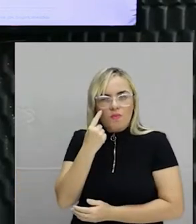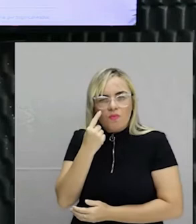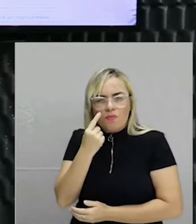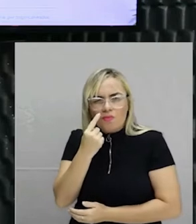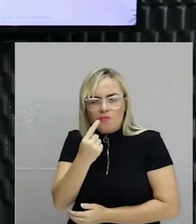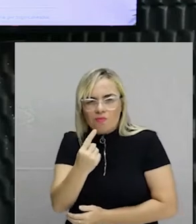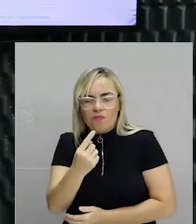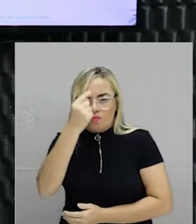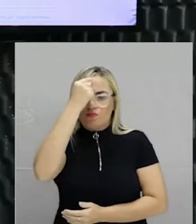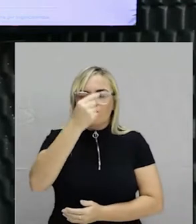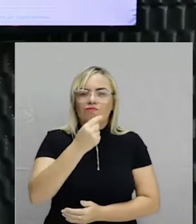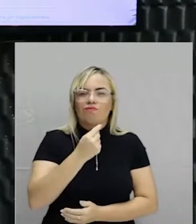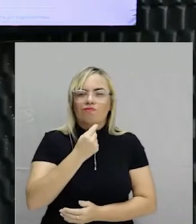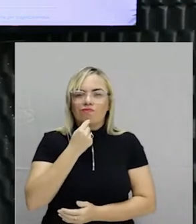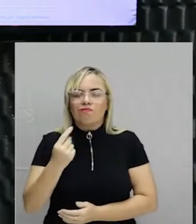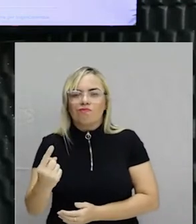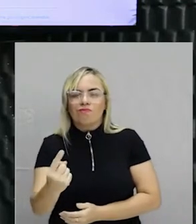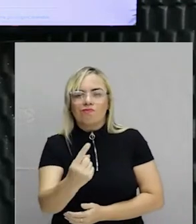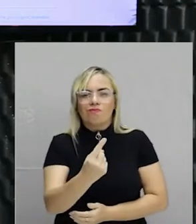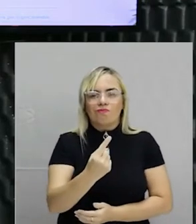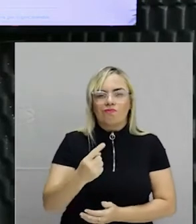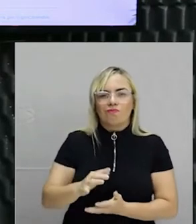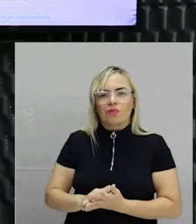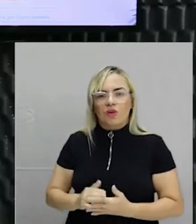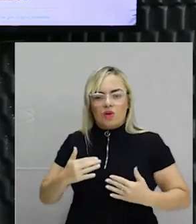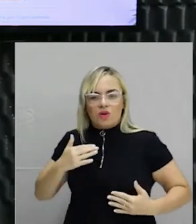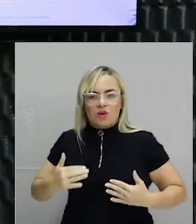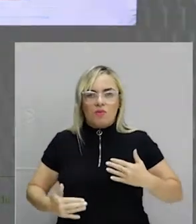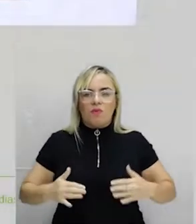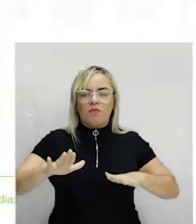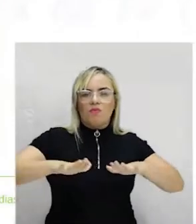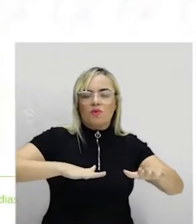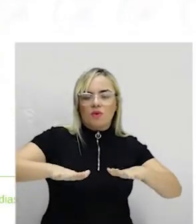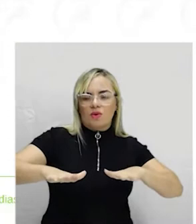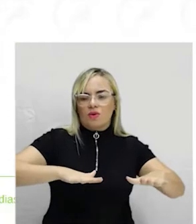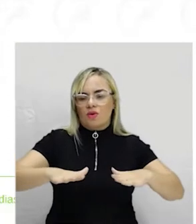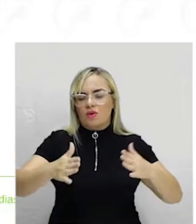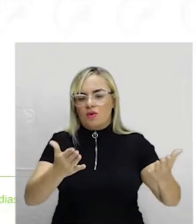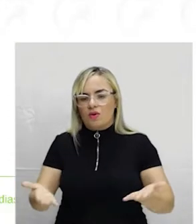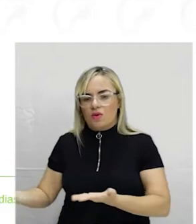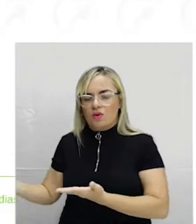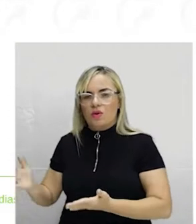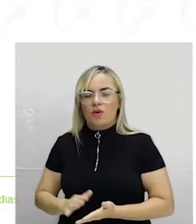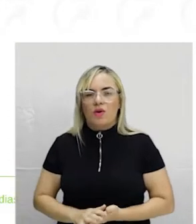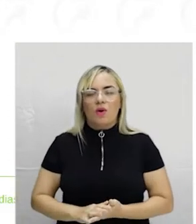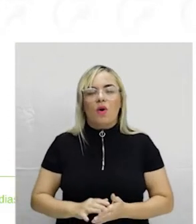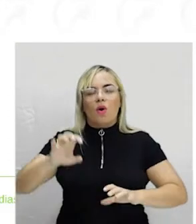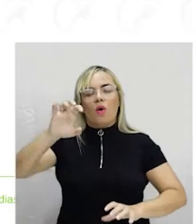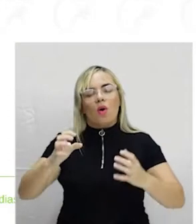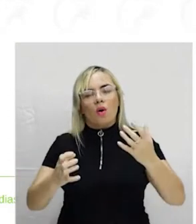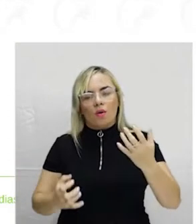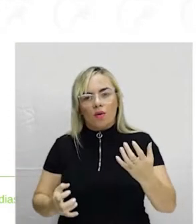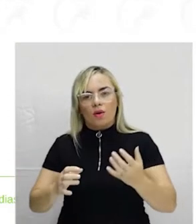individualizando, e os gestos começam a transmitir mensagens. Nota. Ouro Preto e Congonhas do Campo. E essas